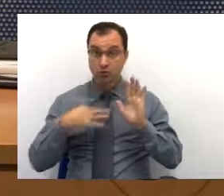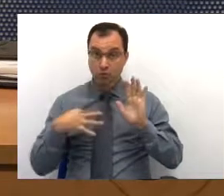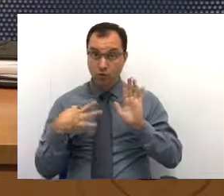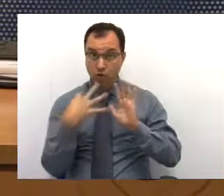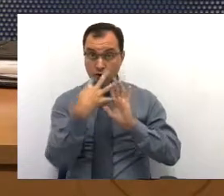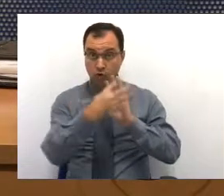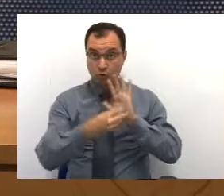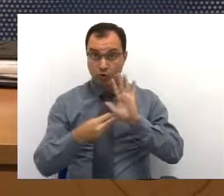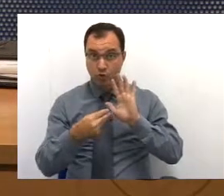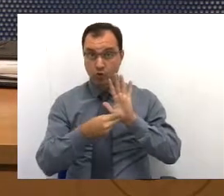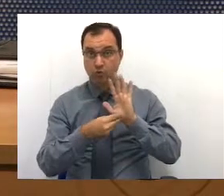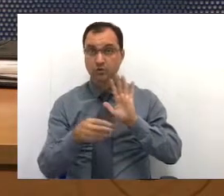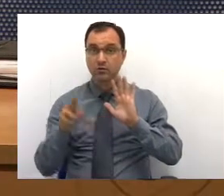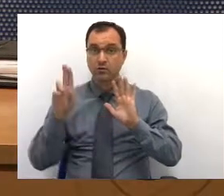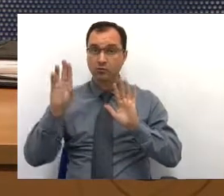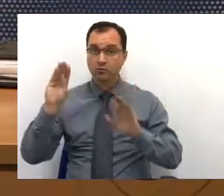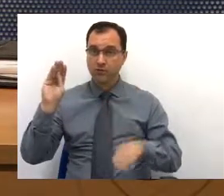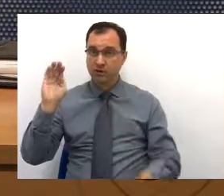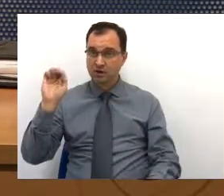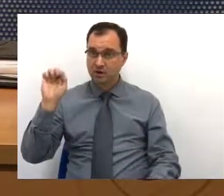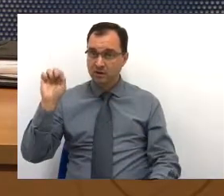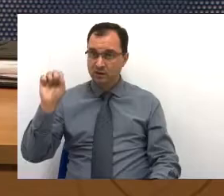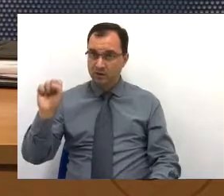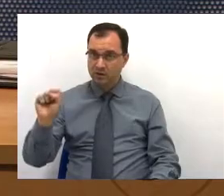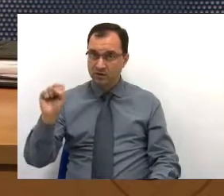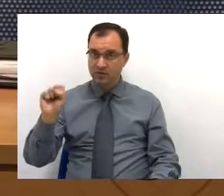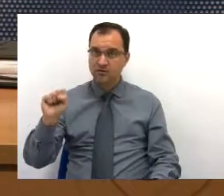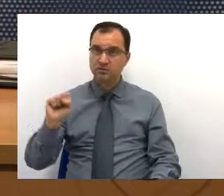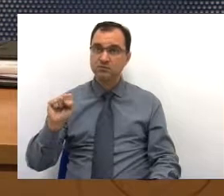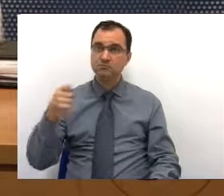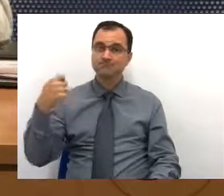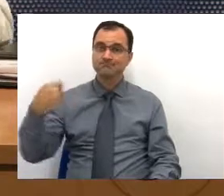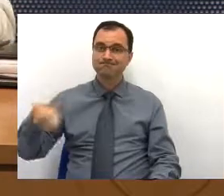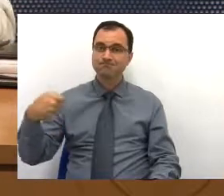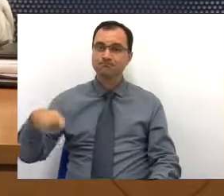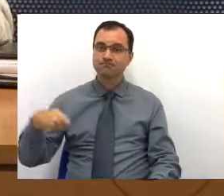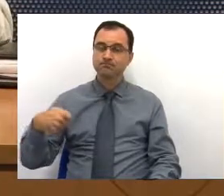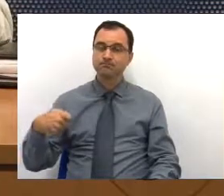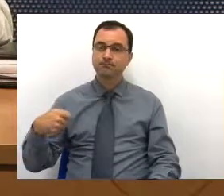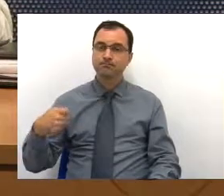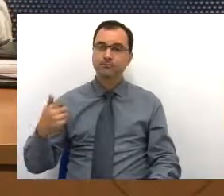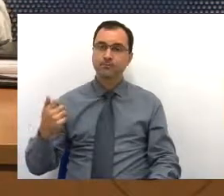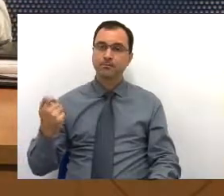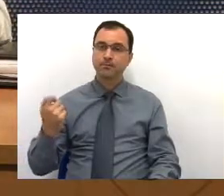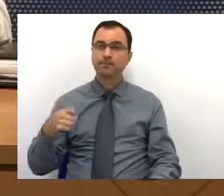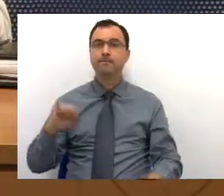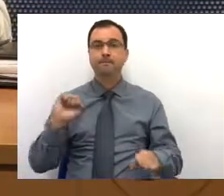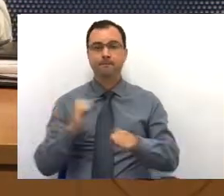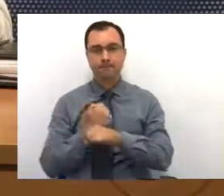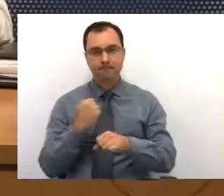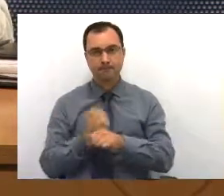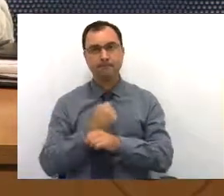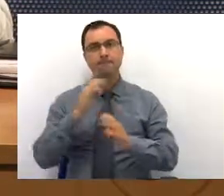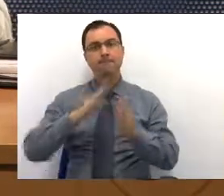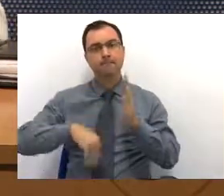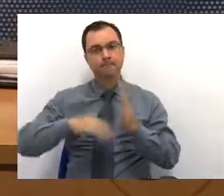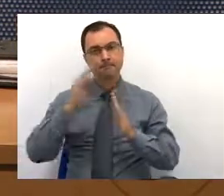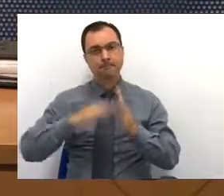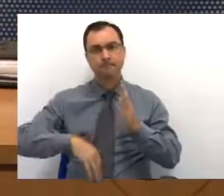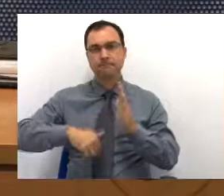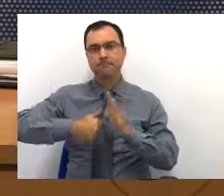nossas UBSs precisam de obras, precisam de